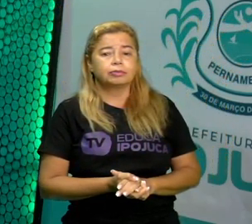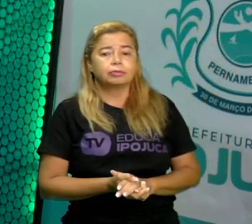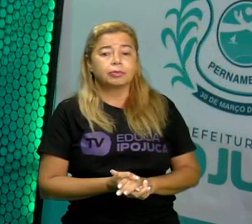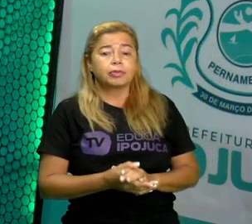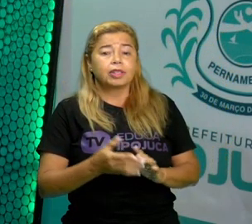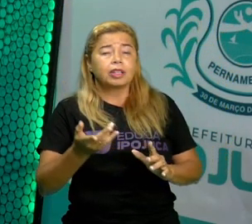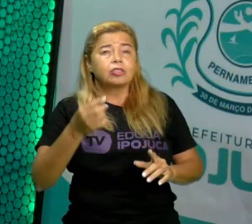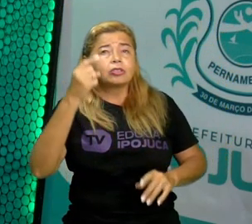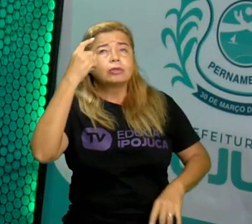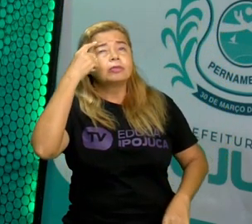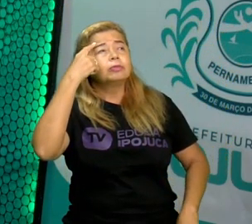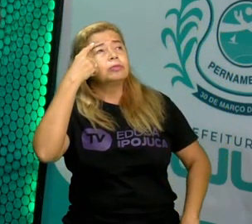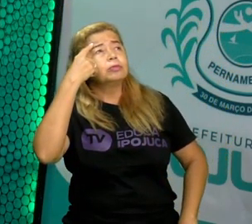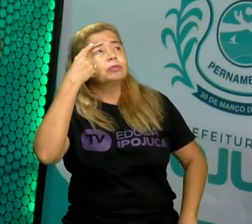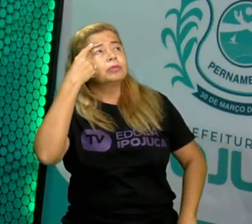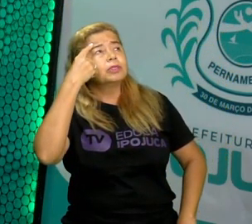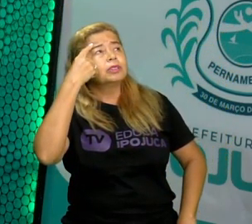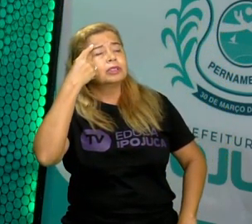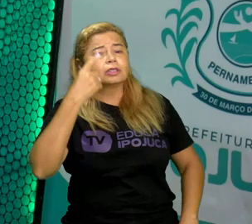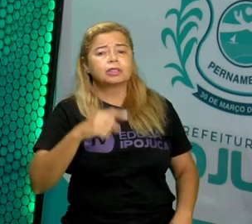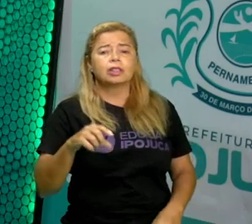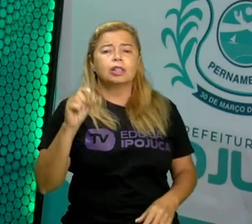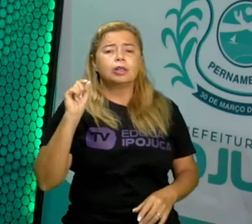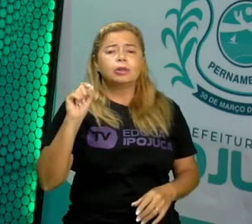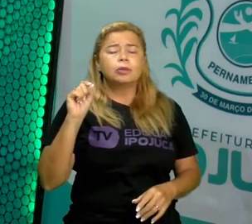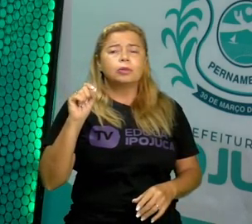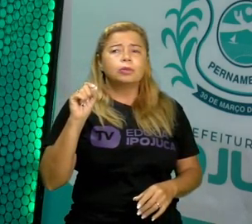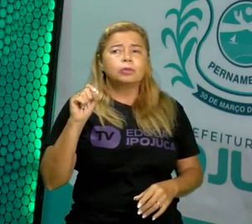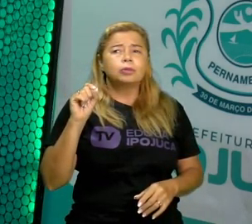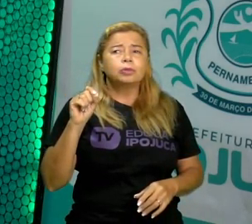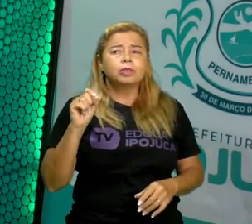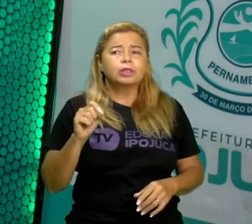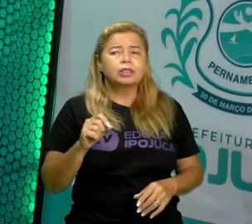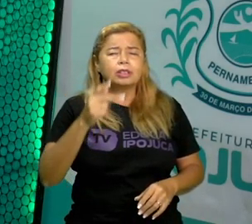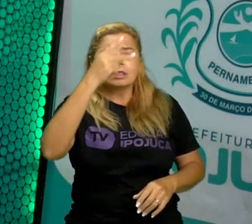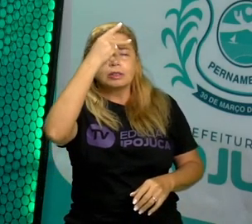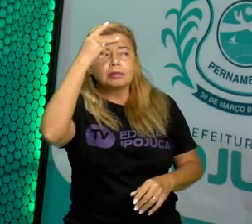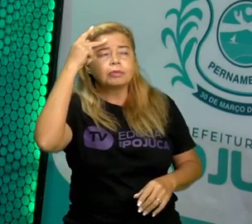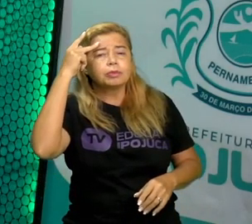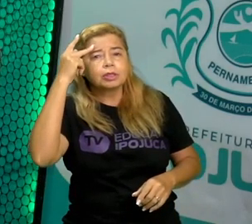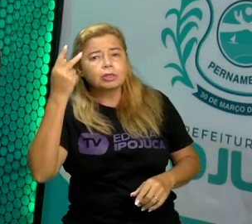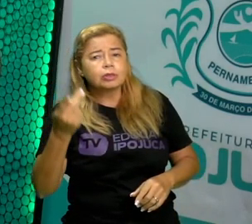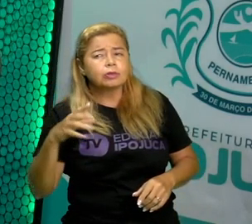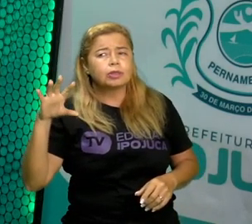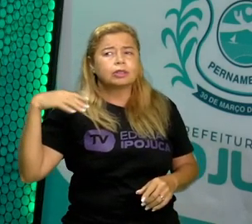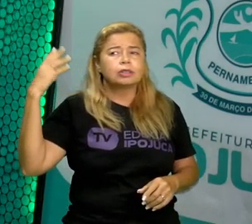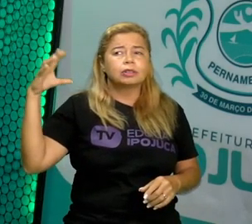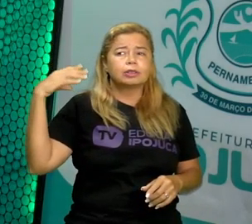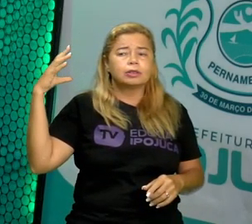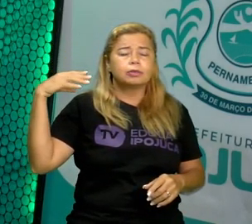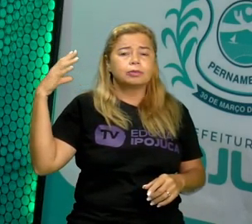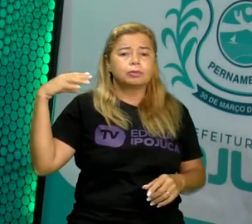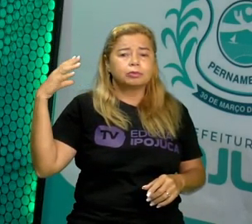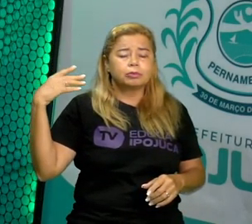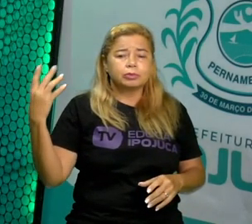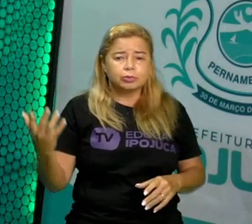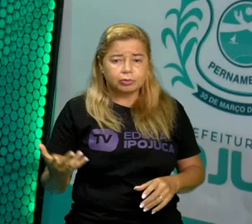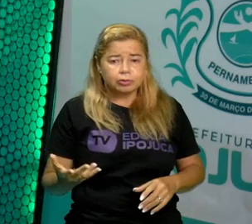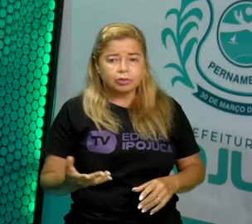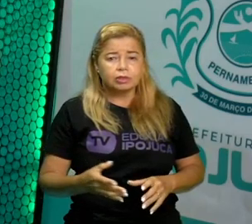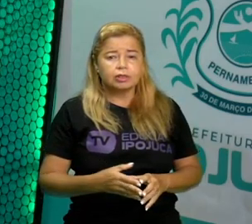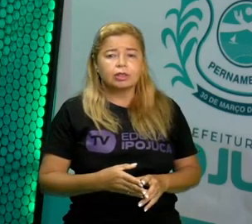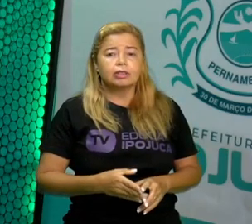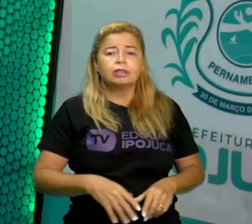imaginar o que o personagem de uma determinada música, de uma determinada canção,